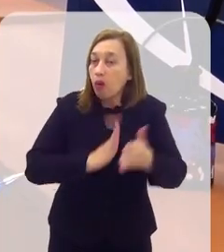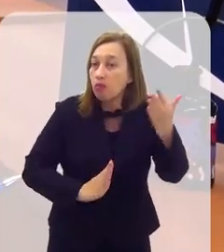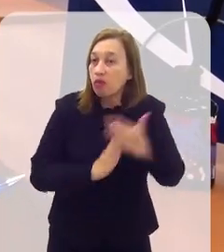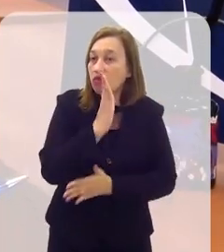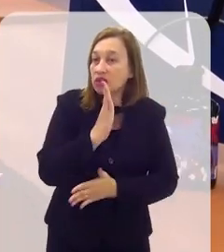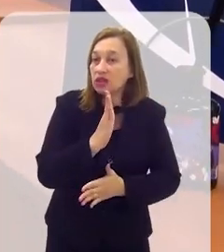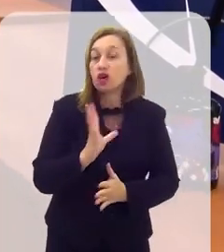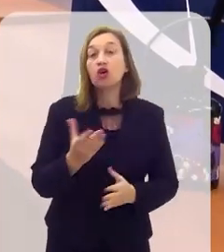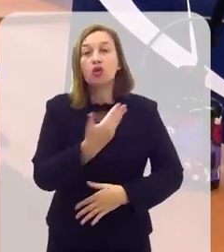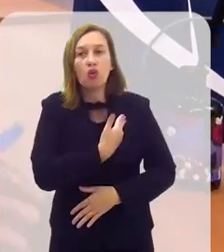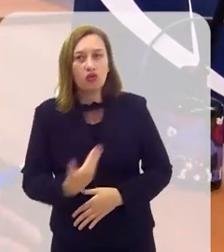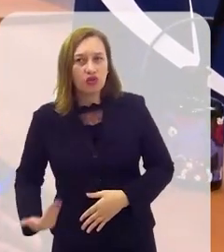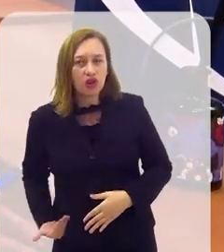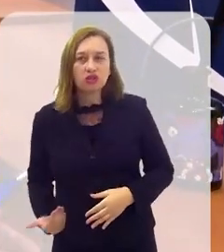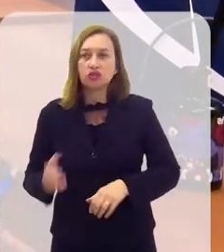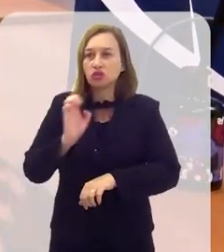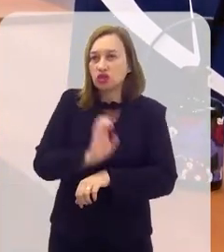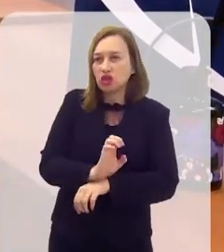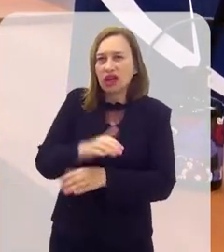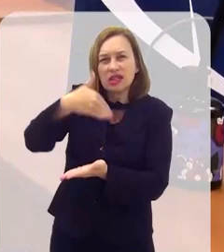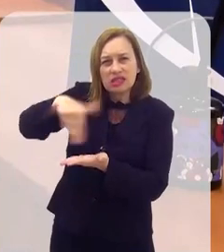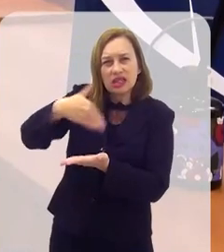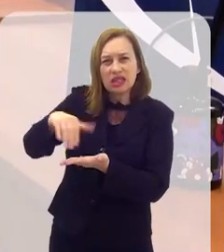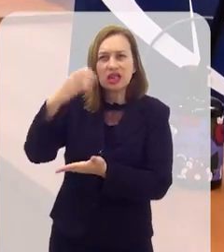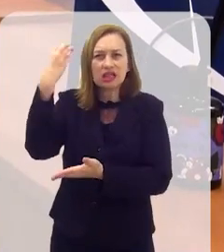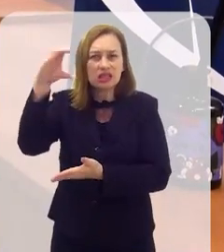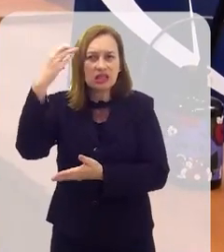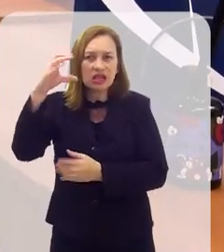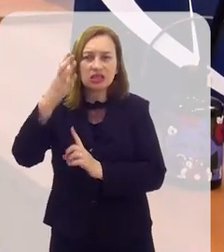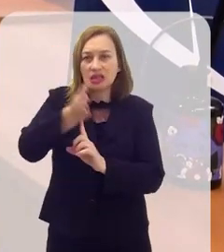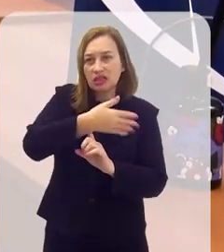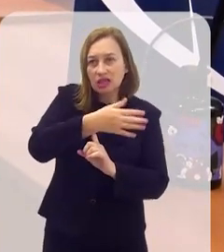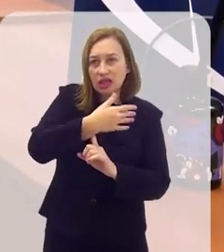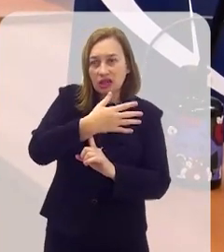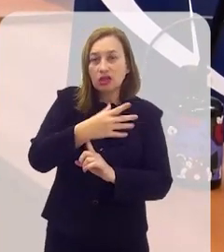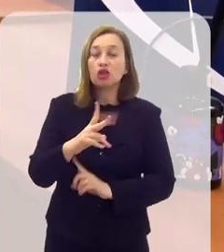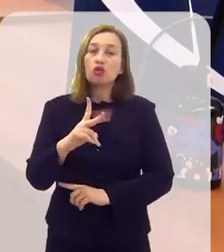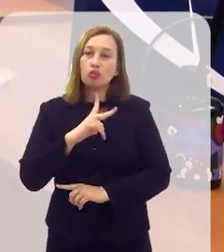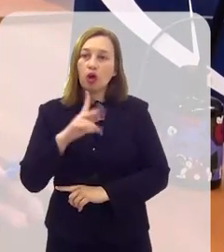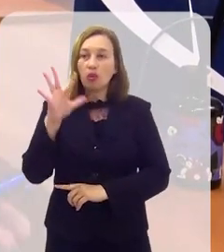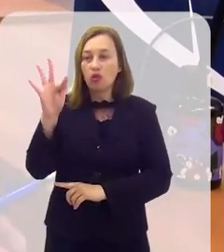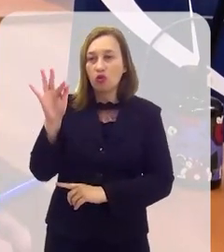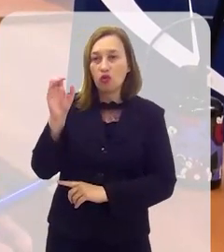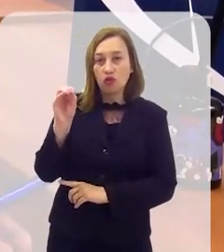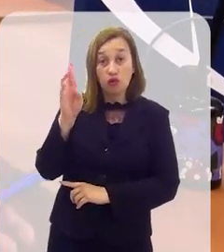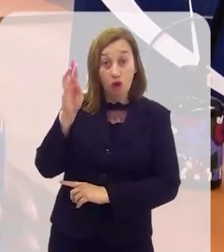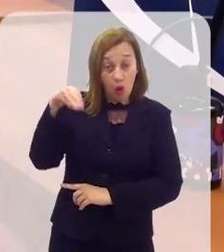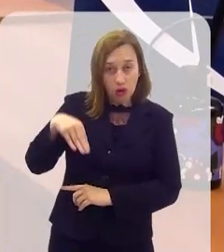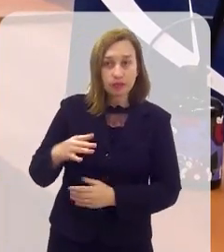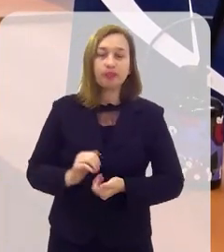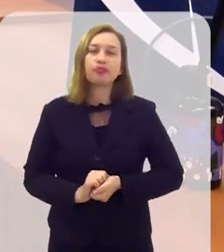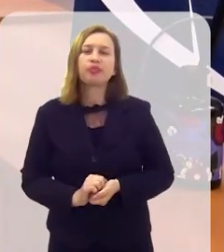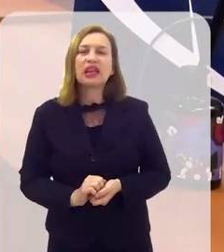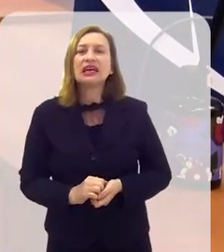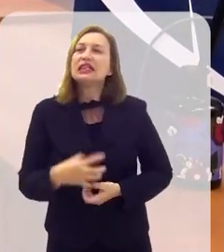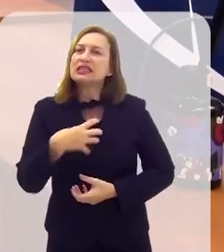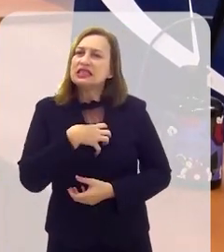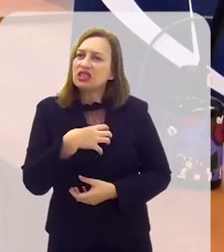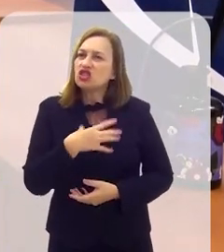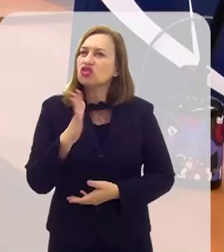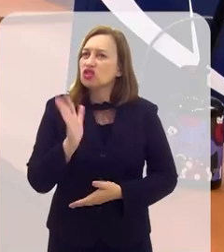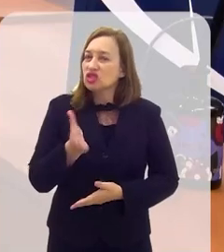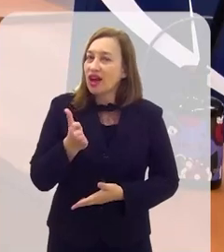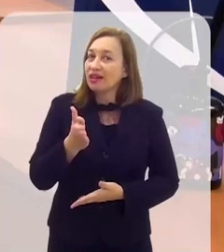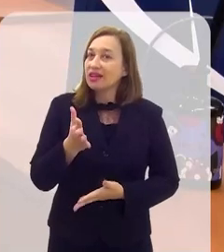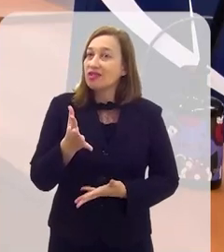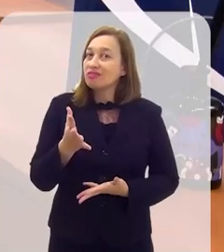essa regulamentação, tipo o governo do Estado, Secretaria de Ciência e Tecnologia e o próprio Fórum. E nesse